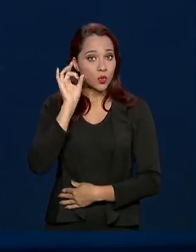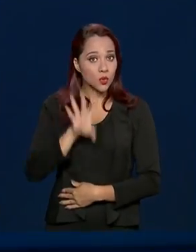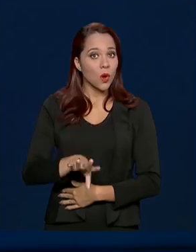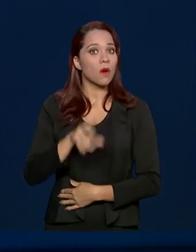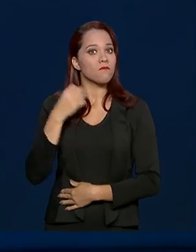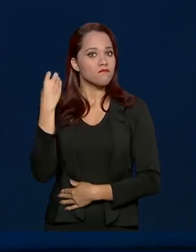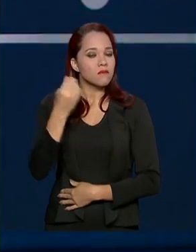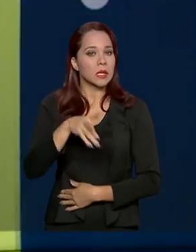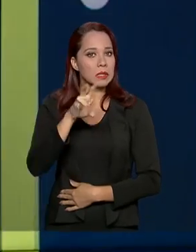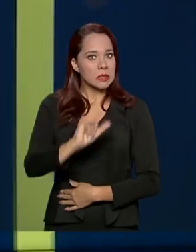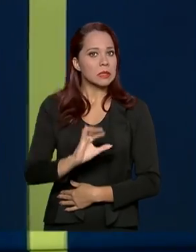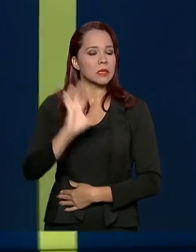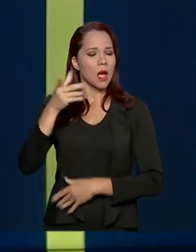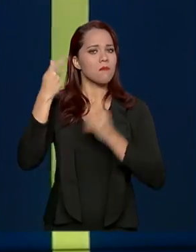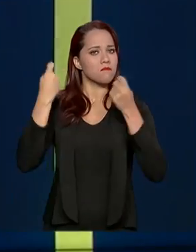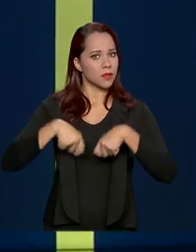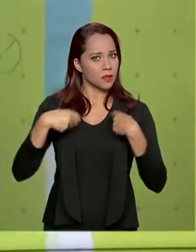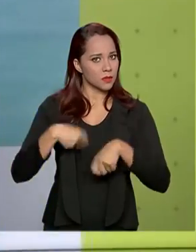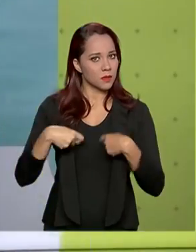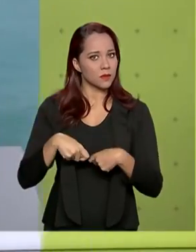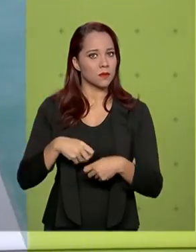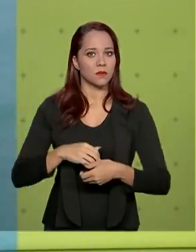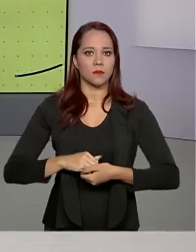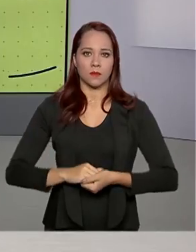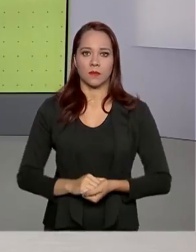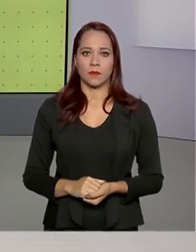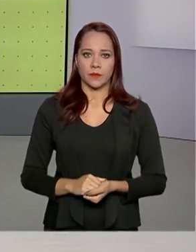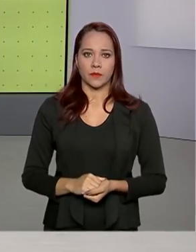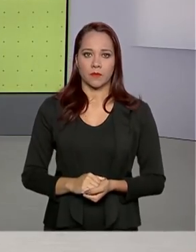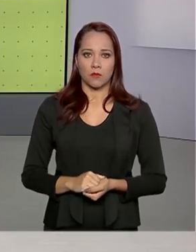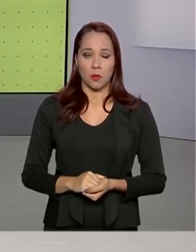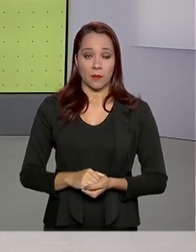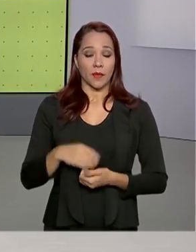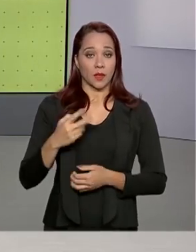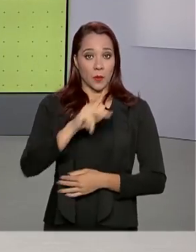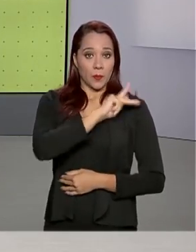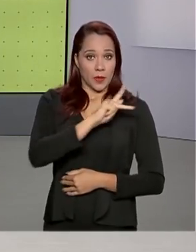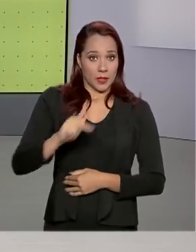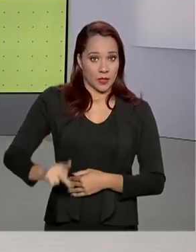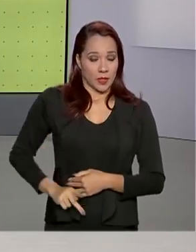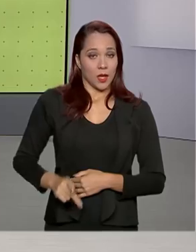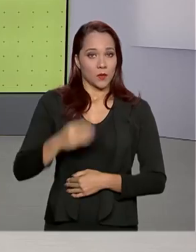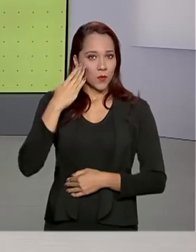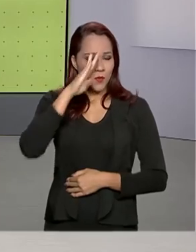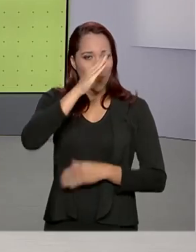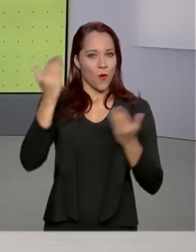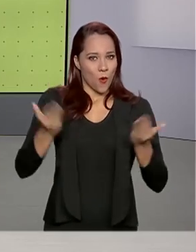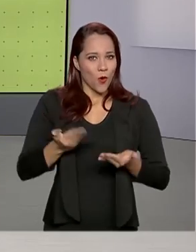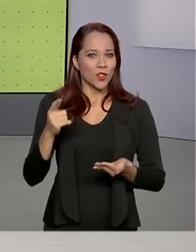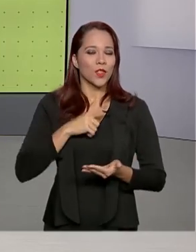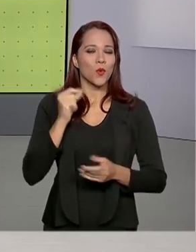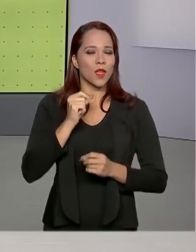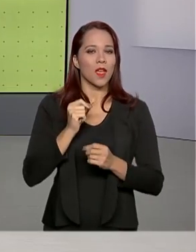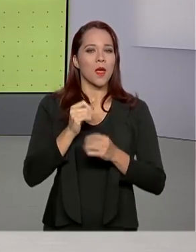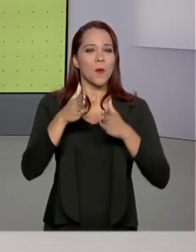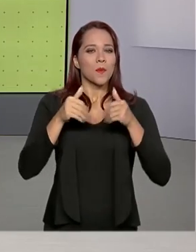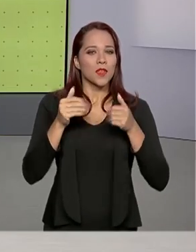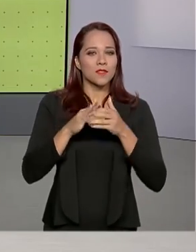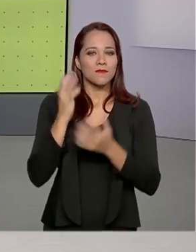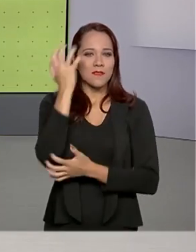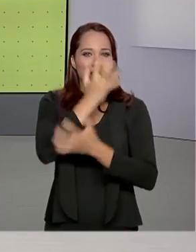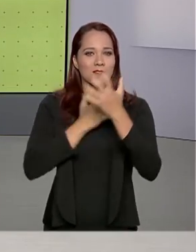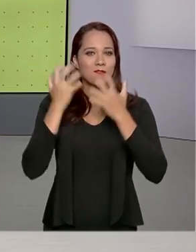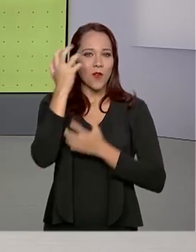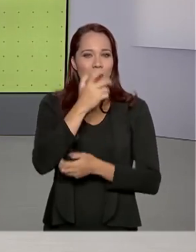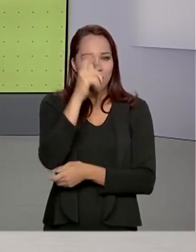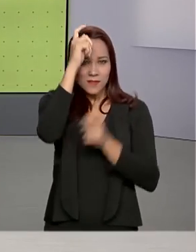sejam feitas em casos de extrema necessidade. O presidente Jair Bolsonaro recebeu hoje reivindicações de cantores